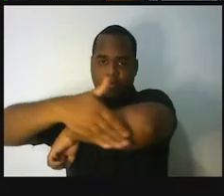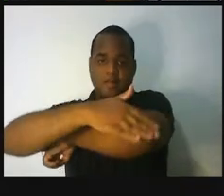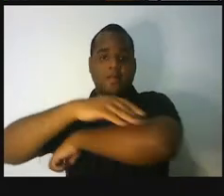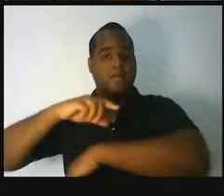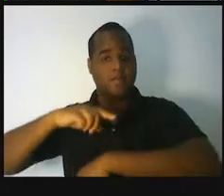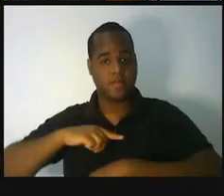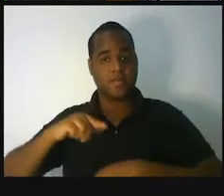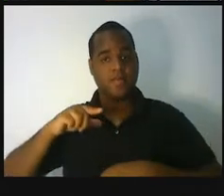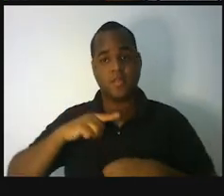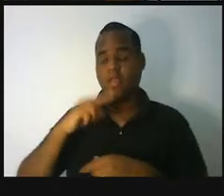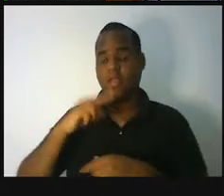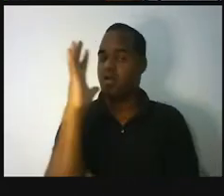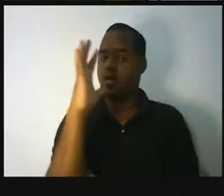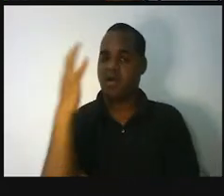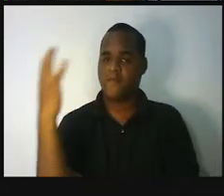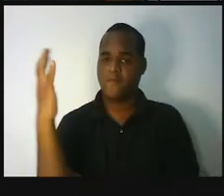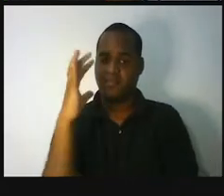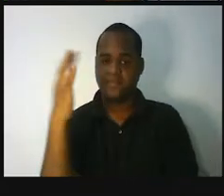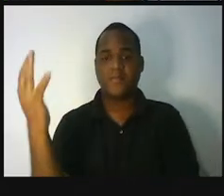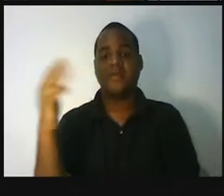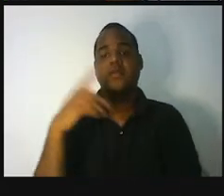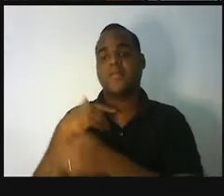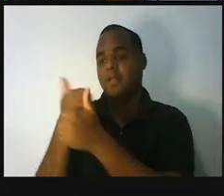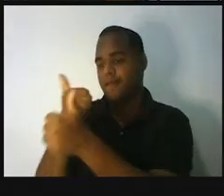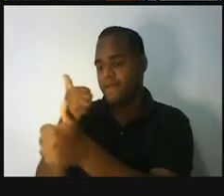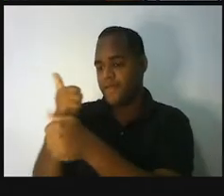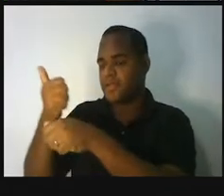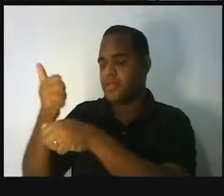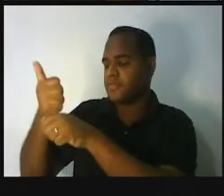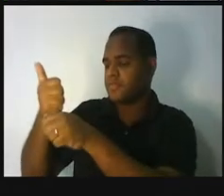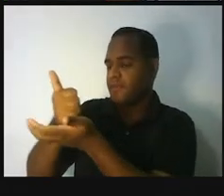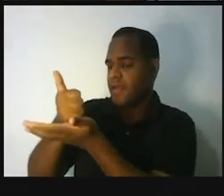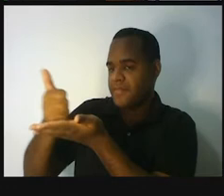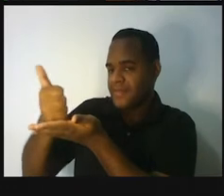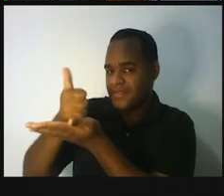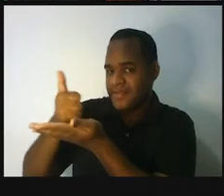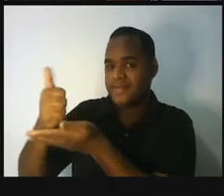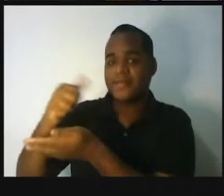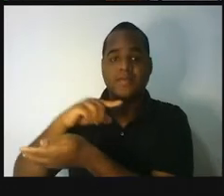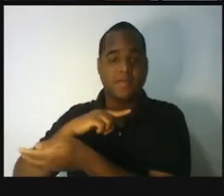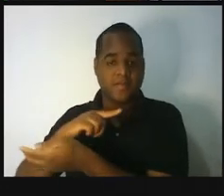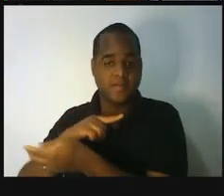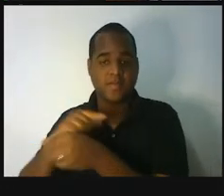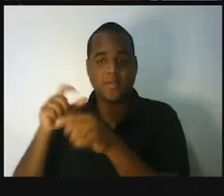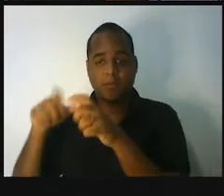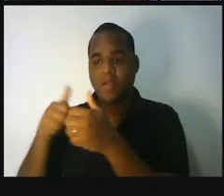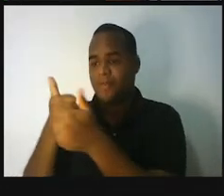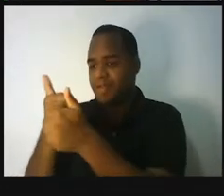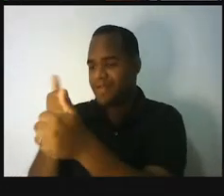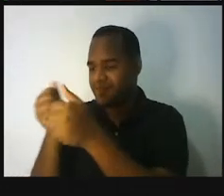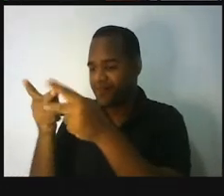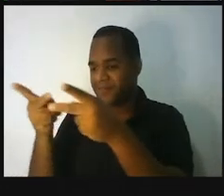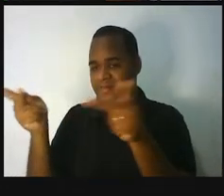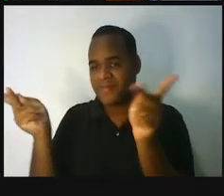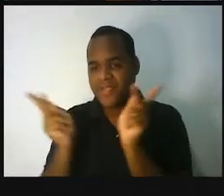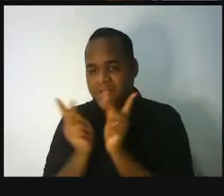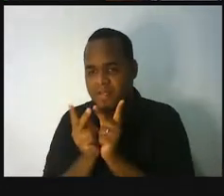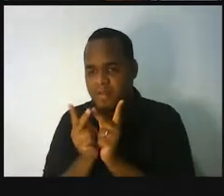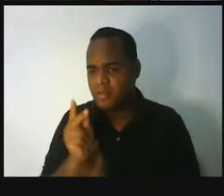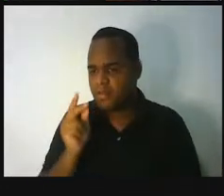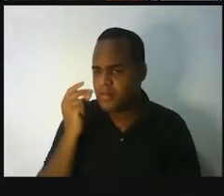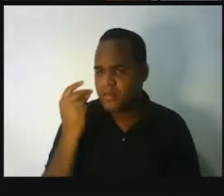uma árvore, em frente à farmácia fica a pizzaria, sacou?